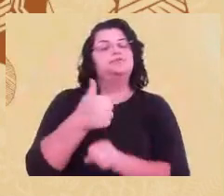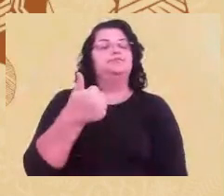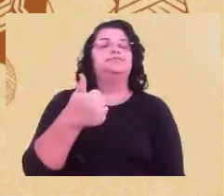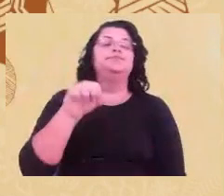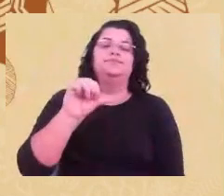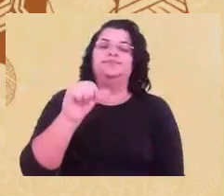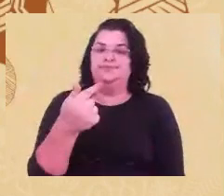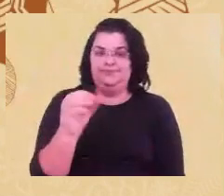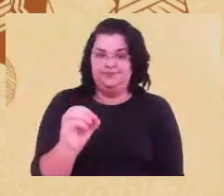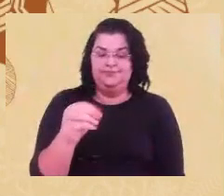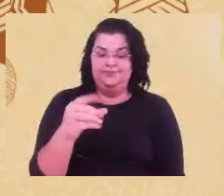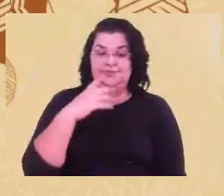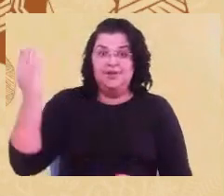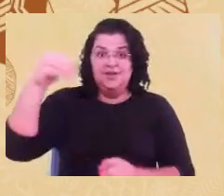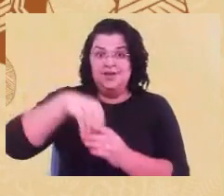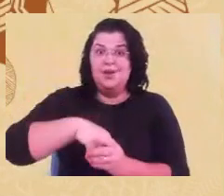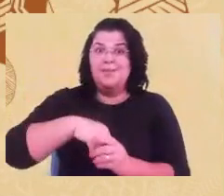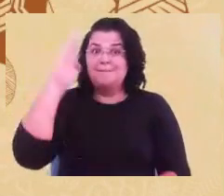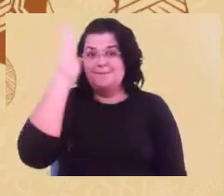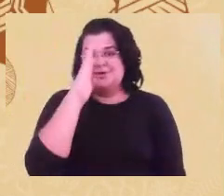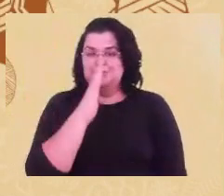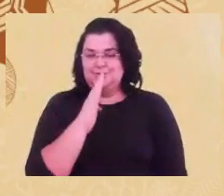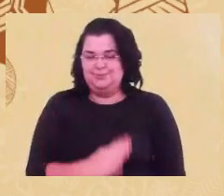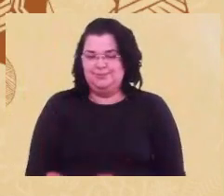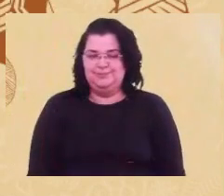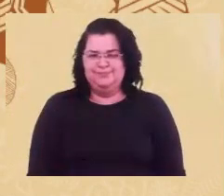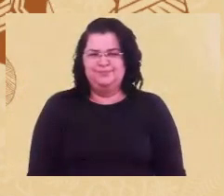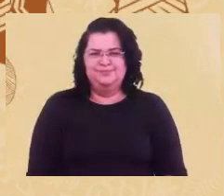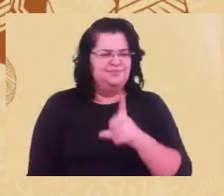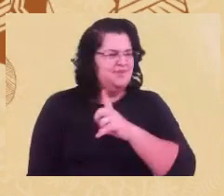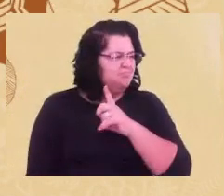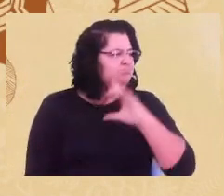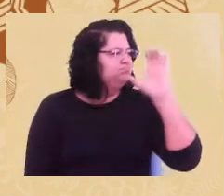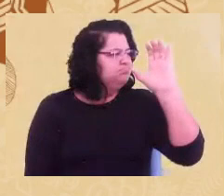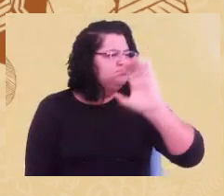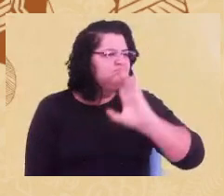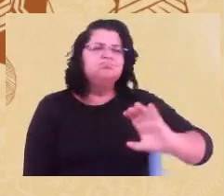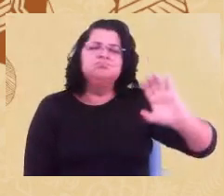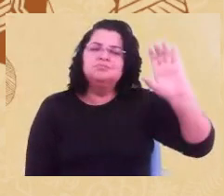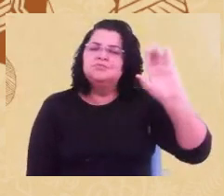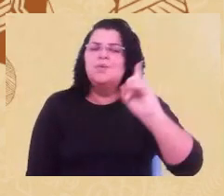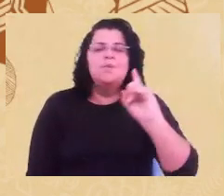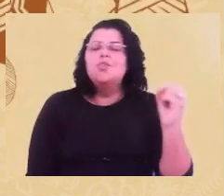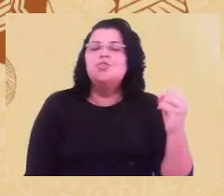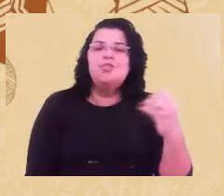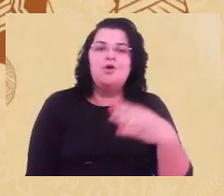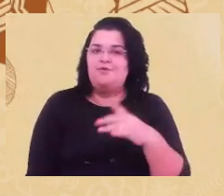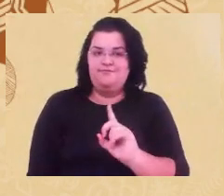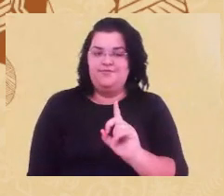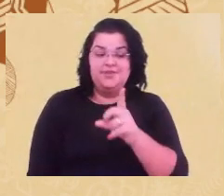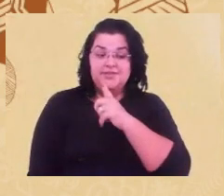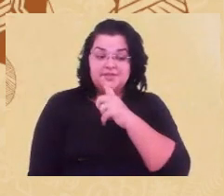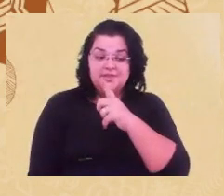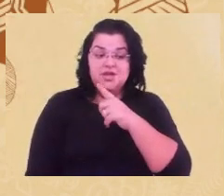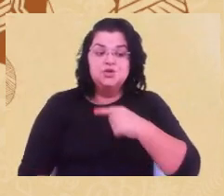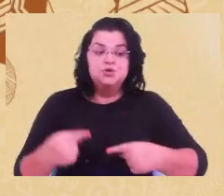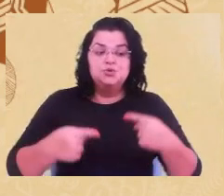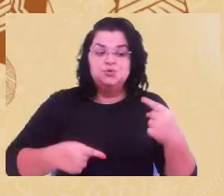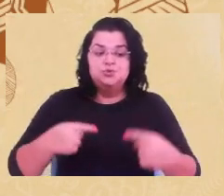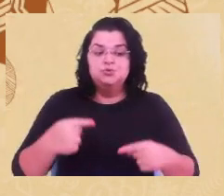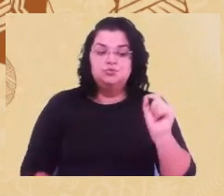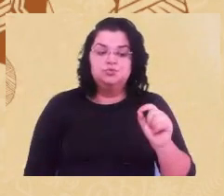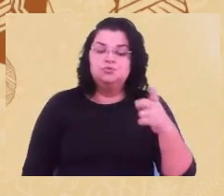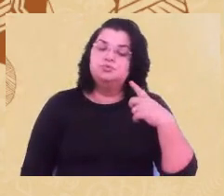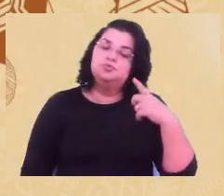Então, essa não é uma discussão nova. Essa é uma discussão que segue há